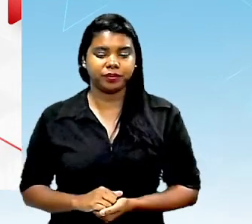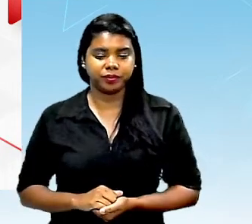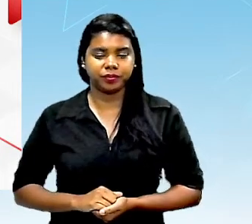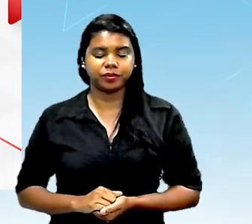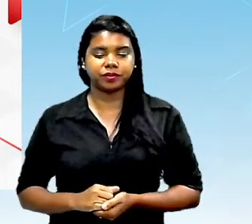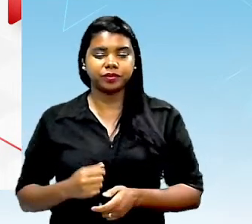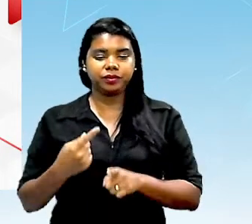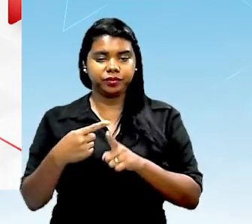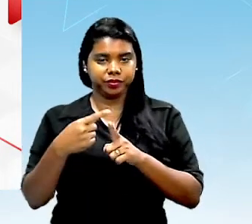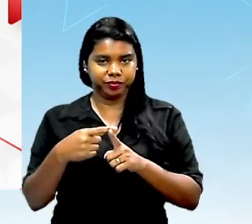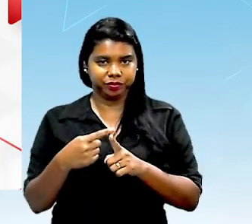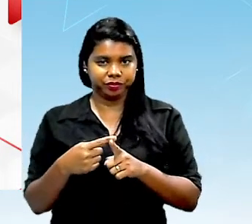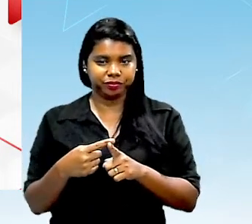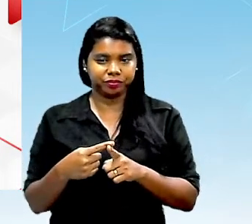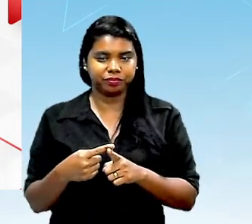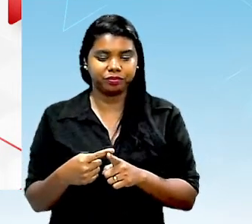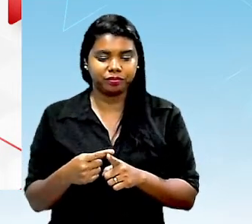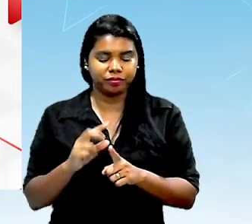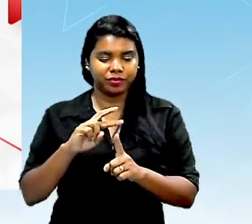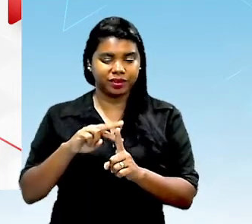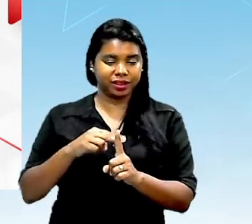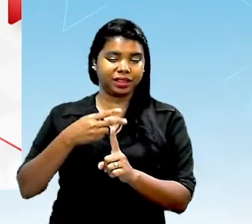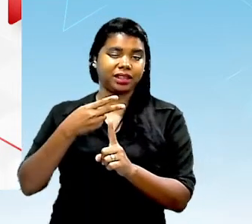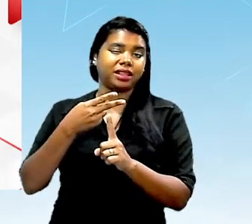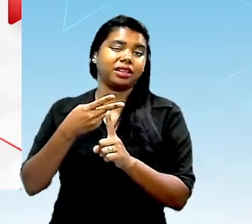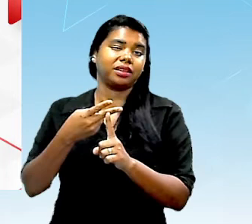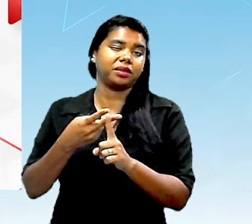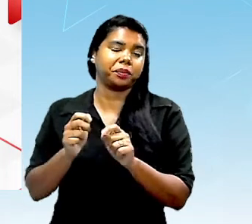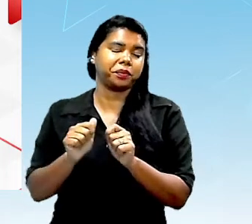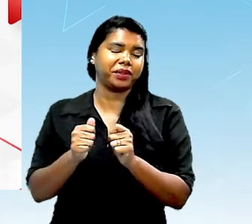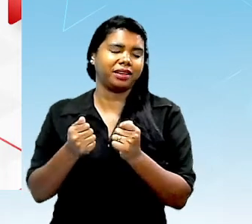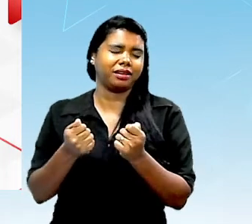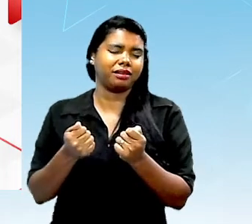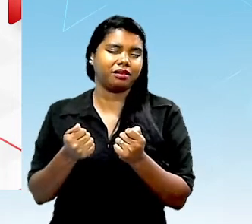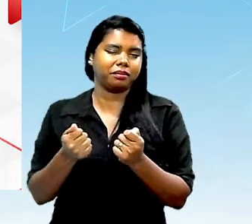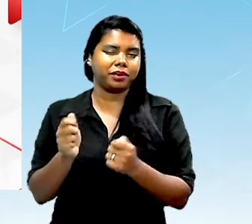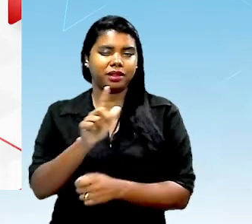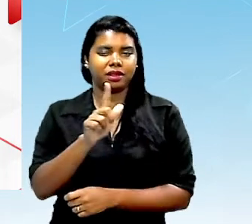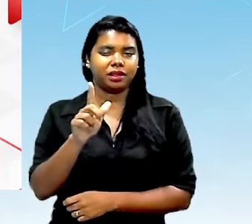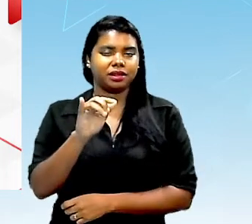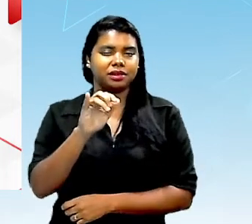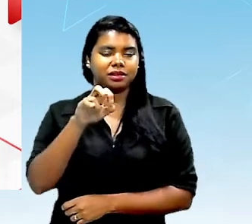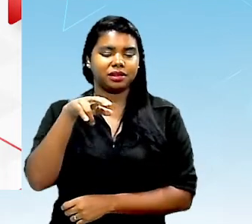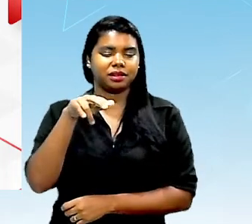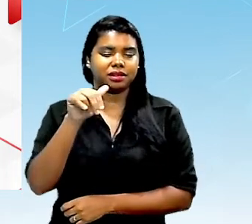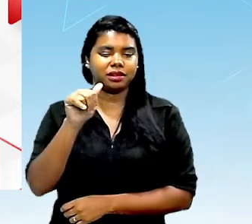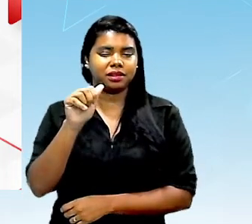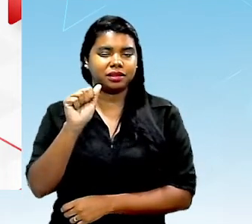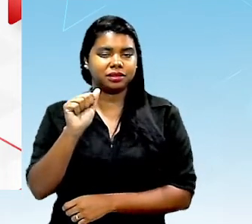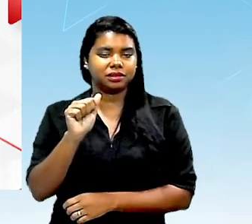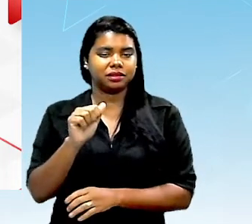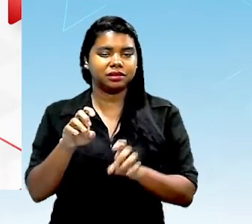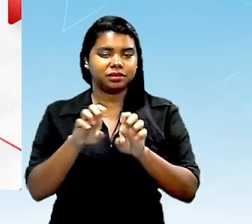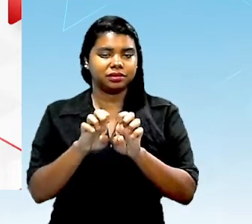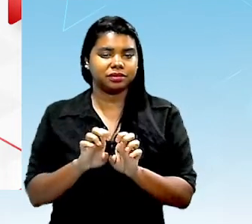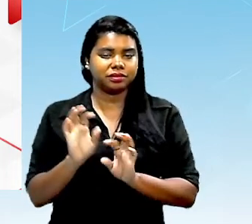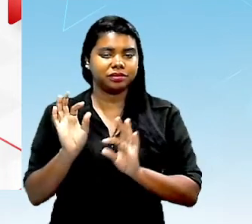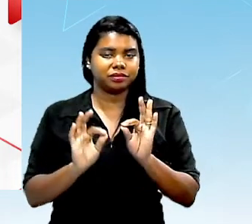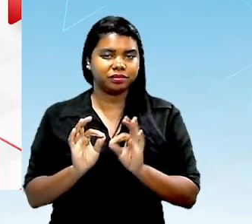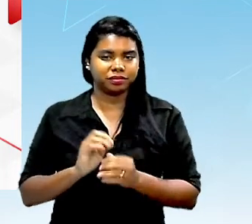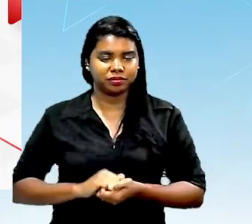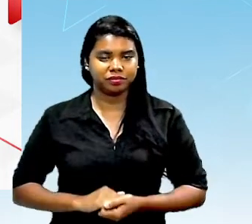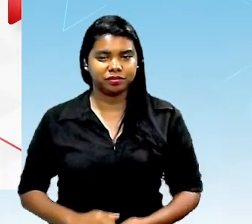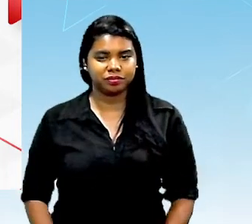porque a dupla ligação quebra essa linearidade tira essa estrutura mais uniform